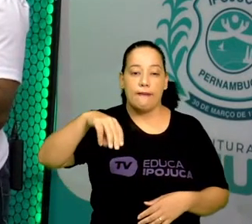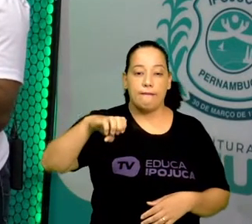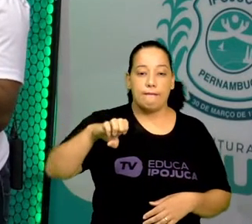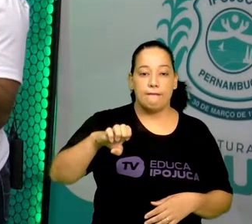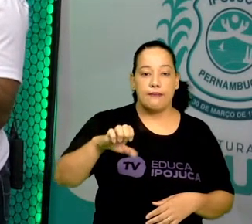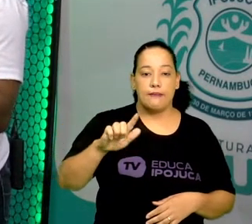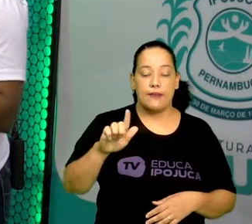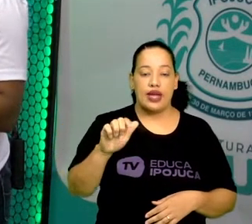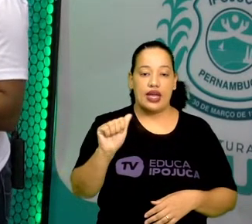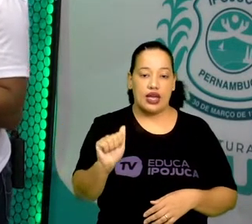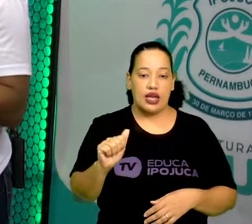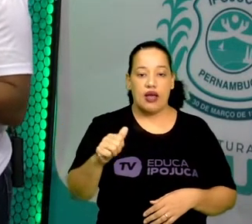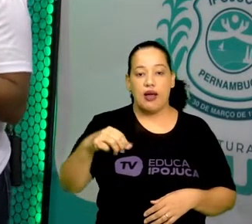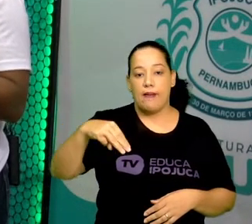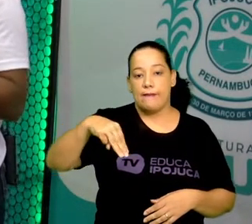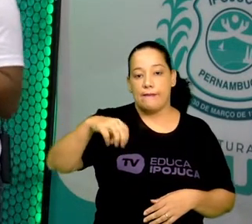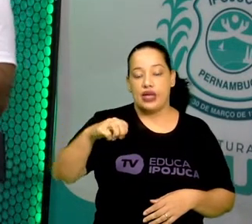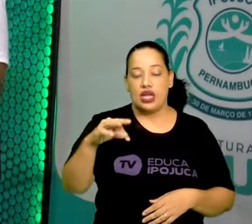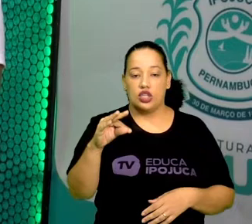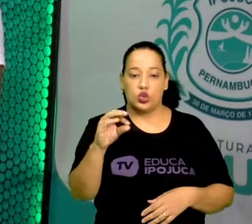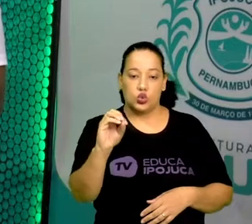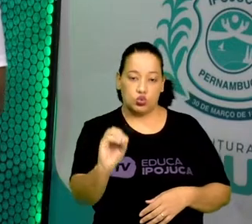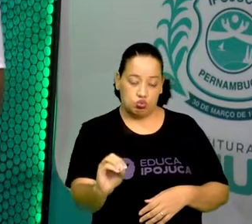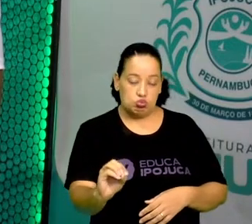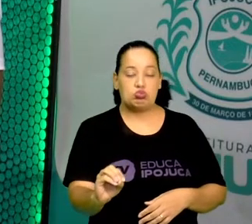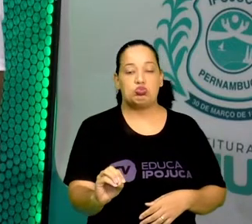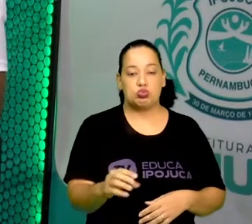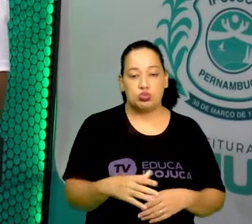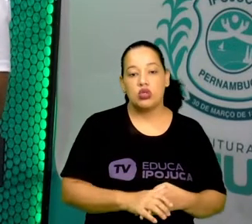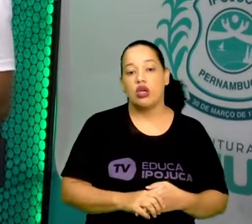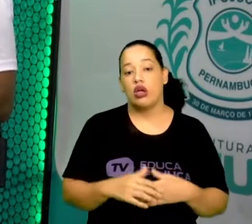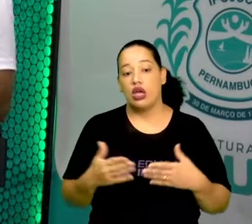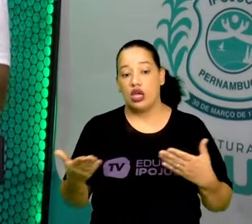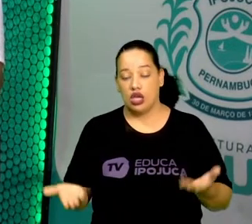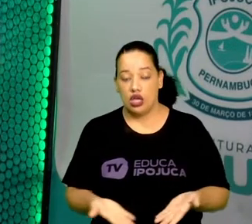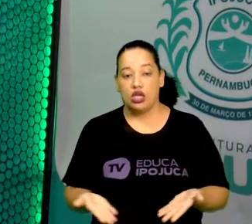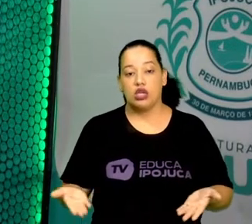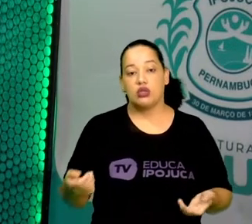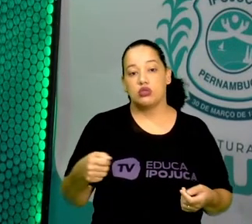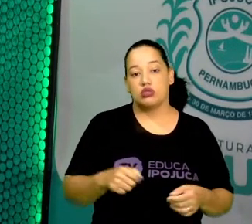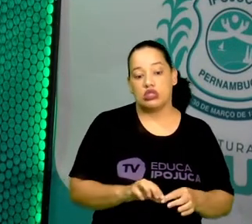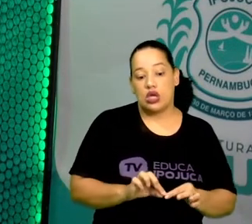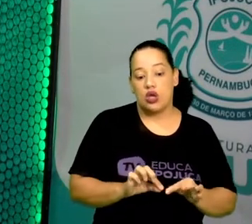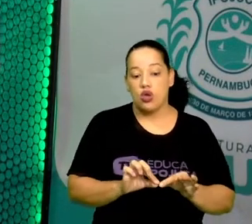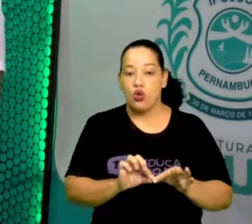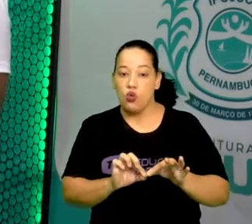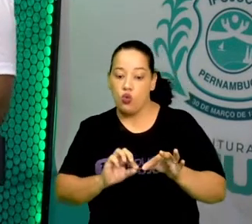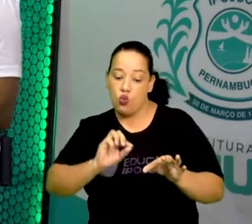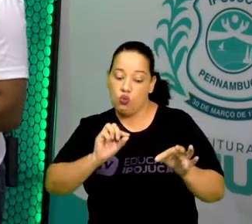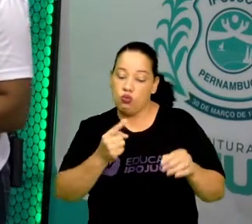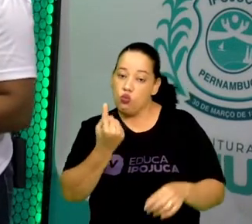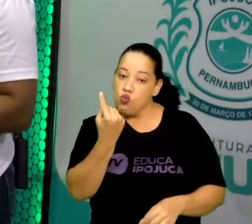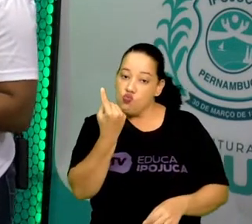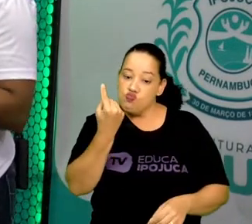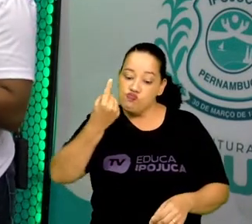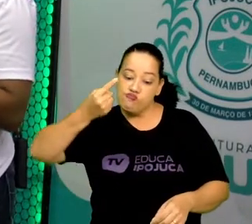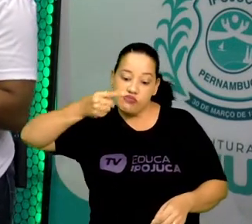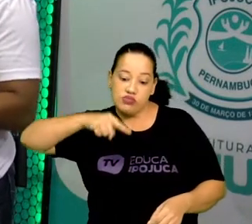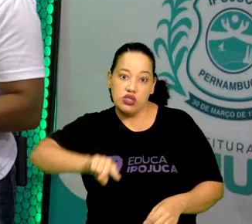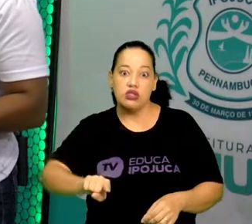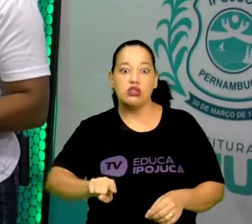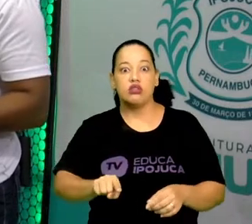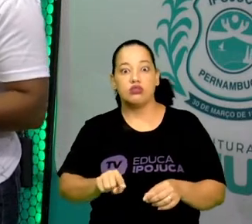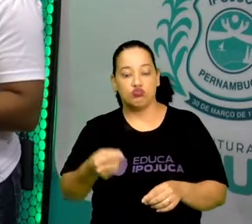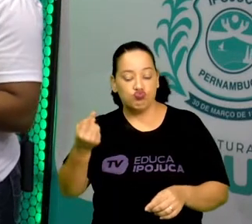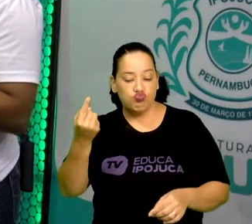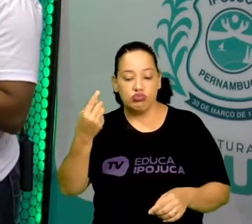emm, 10 elevado a sexta potência, tem 1.000.000 de metro. E assim vai. Temos o